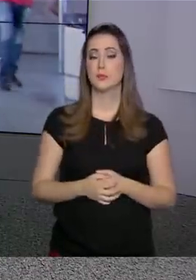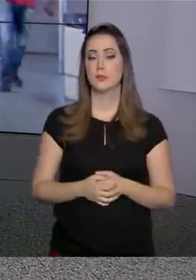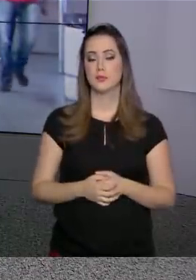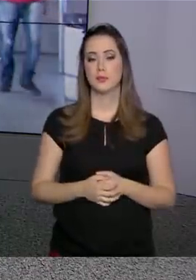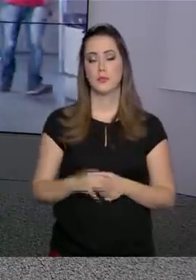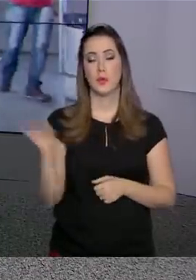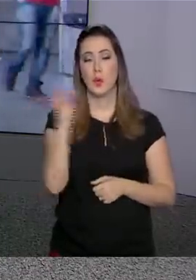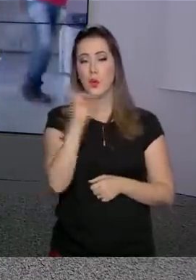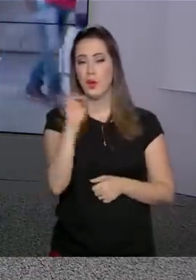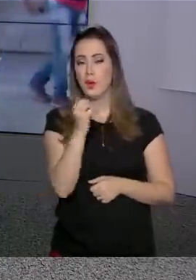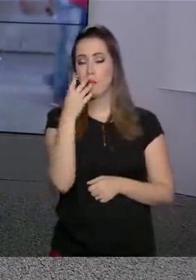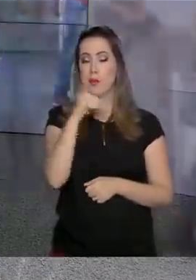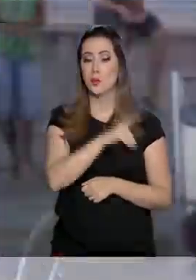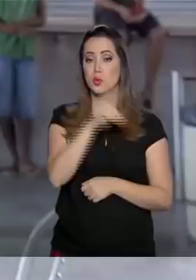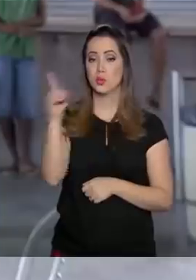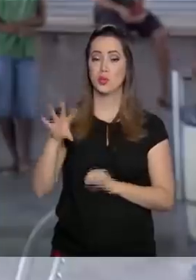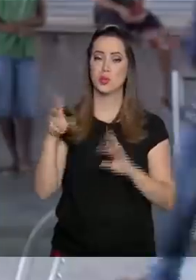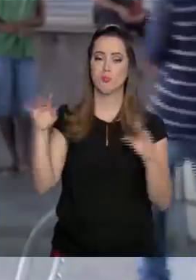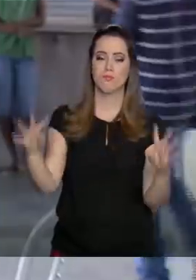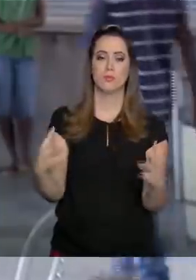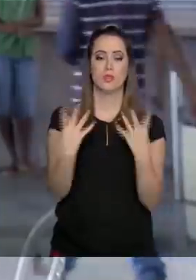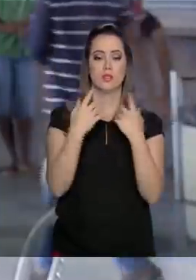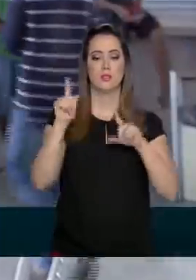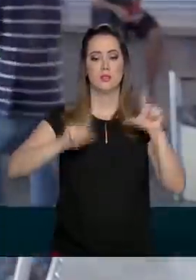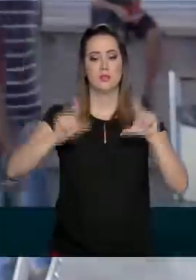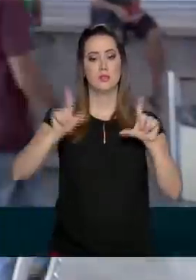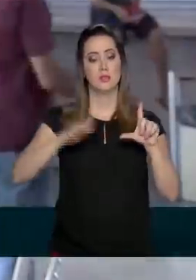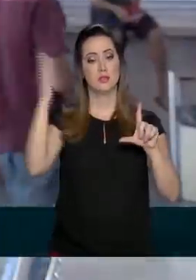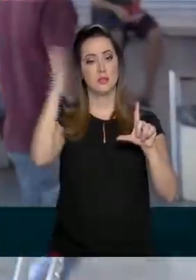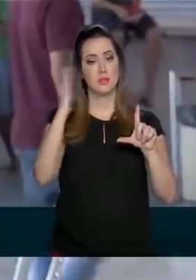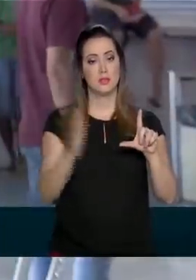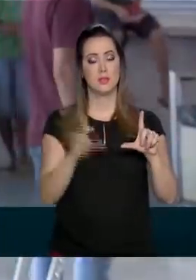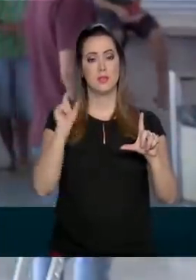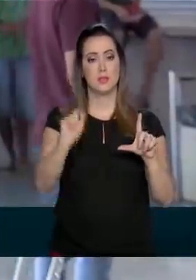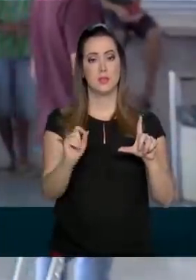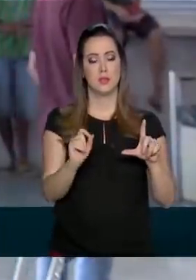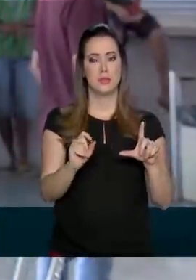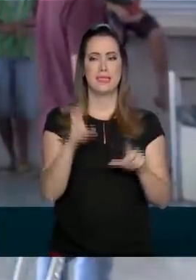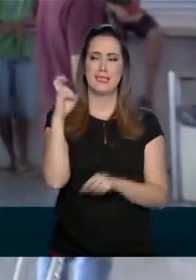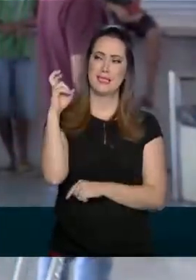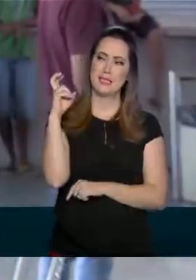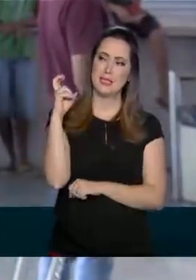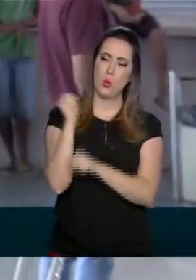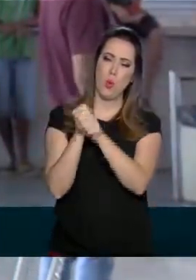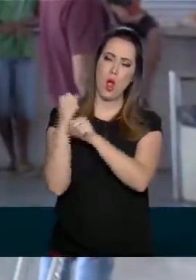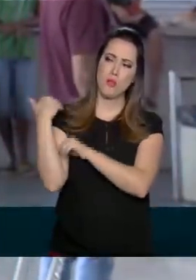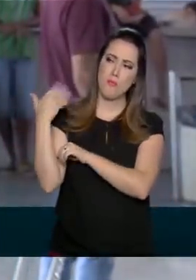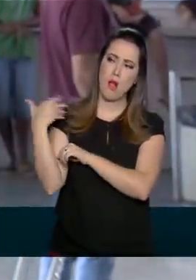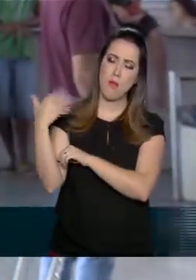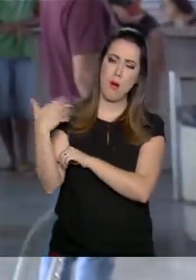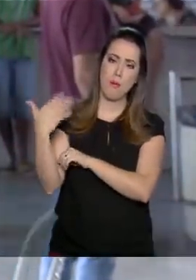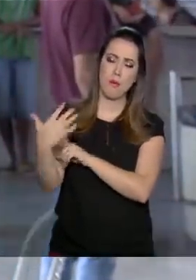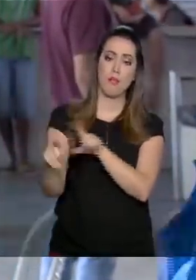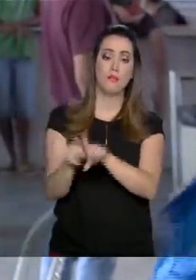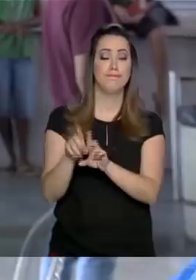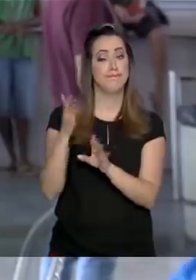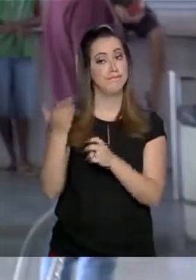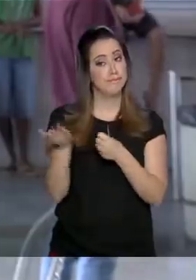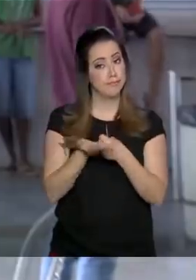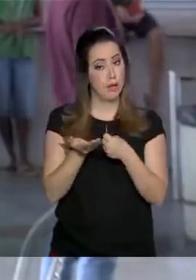Olá, Carla, bom dia. Bom dia a todos que nos acompanham aqui na TV Brasil. Bom, nos últimos cinco anos, o Brasil registrou, em média,